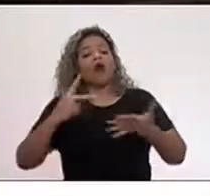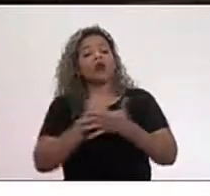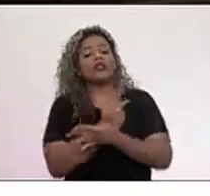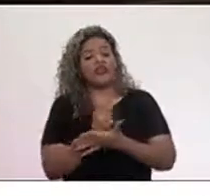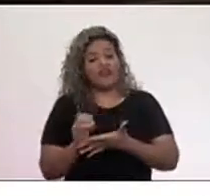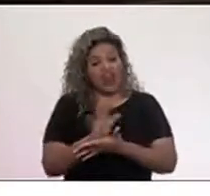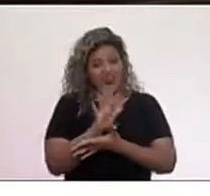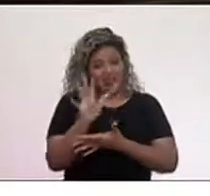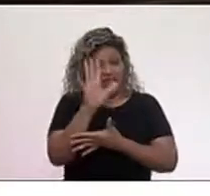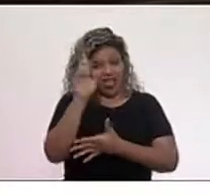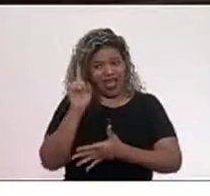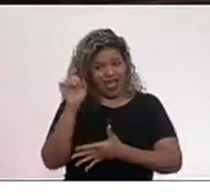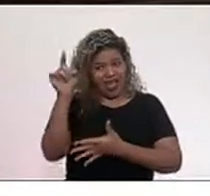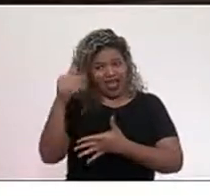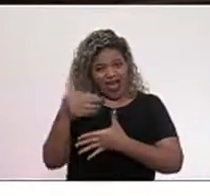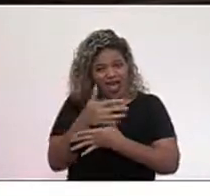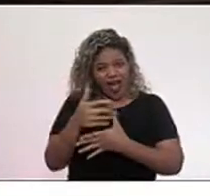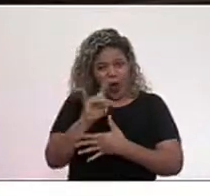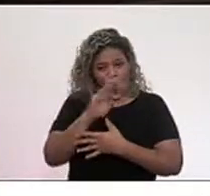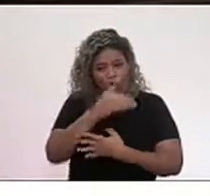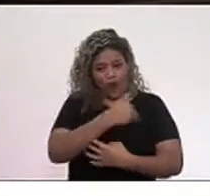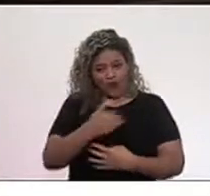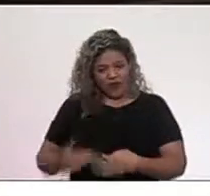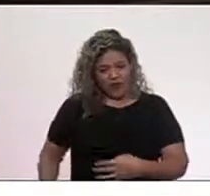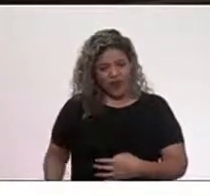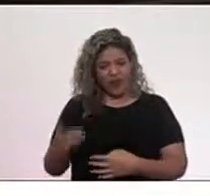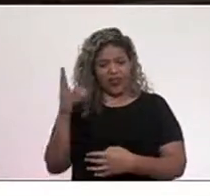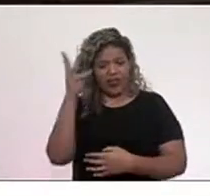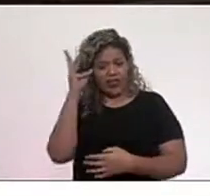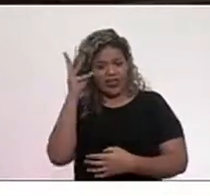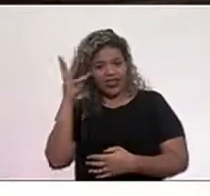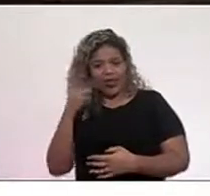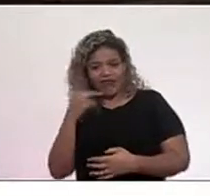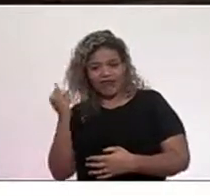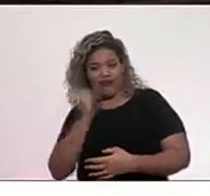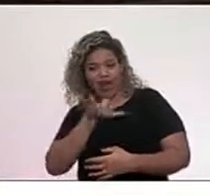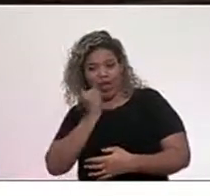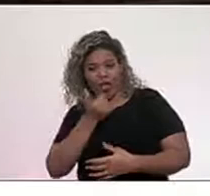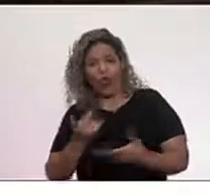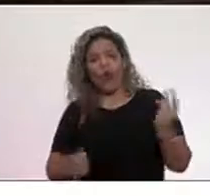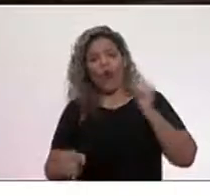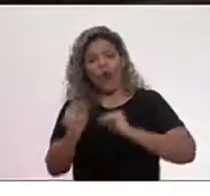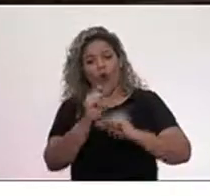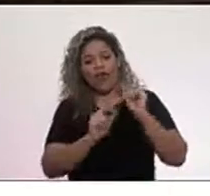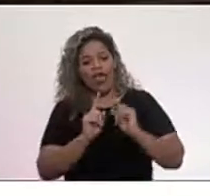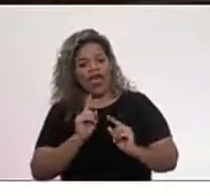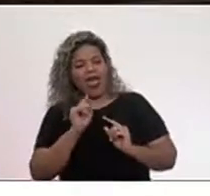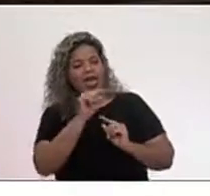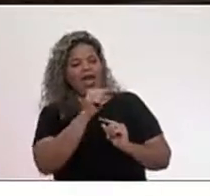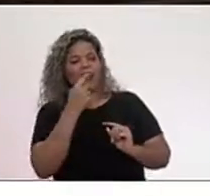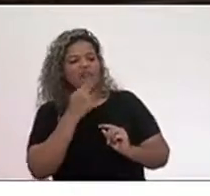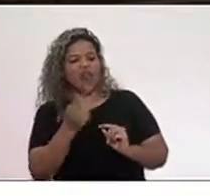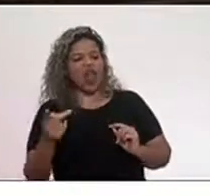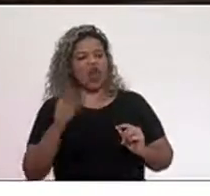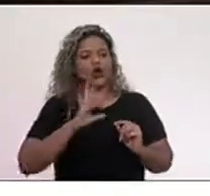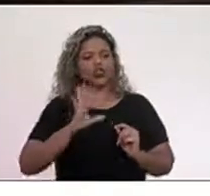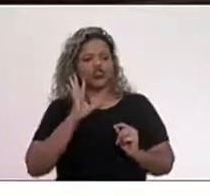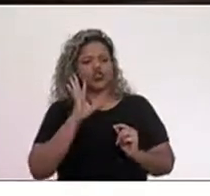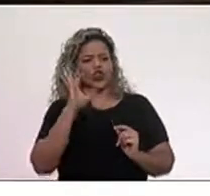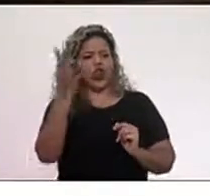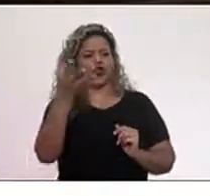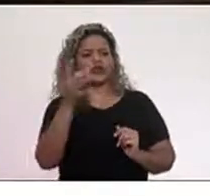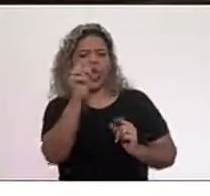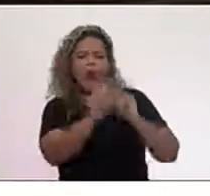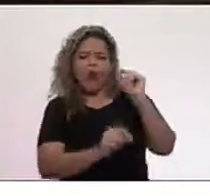fala do governador do estado do Rio de Janeiro, Witzel, apontando como solução